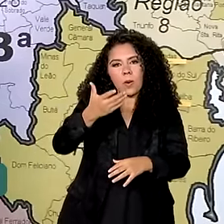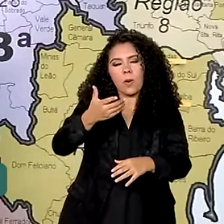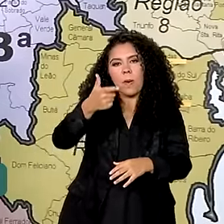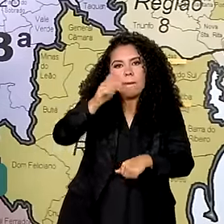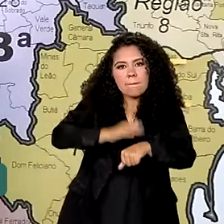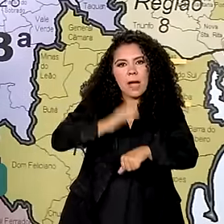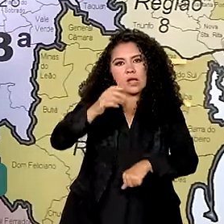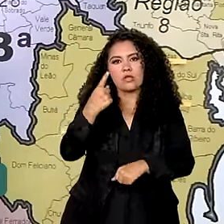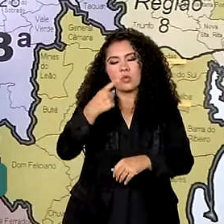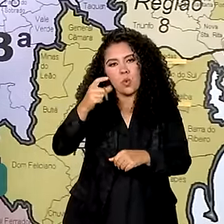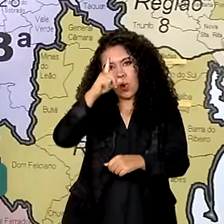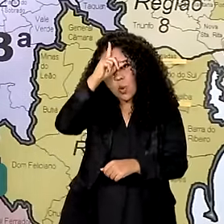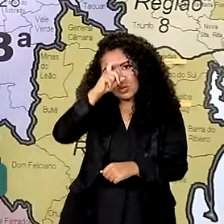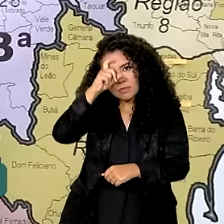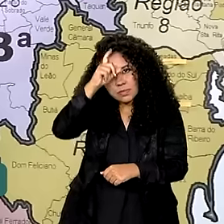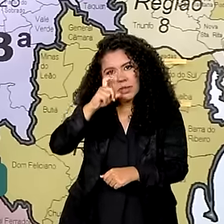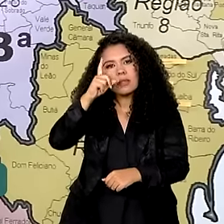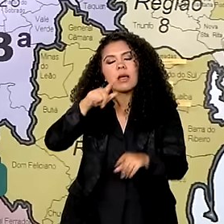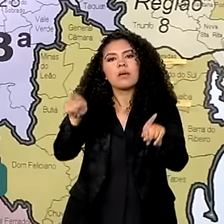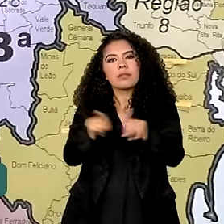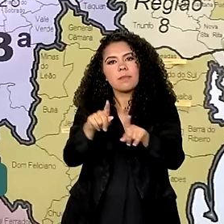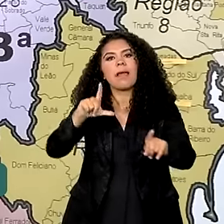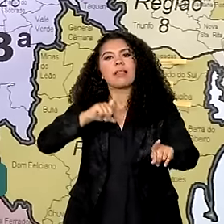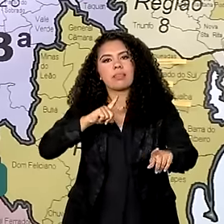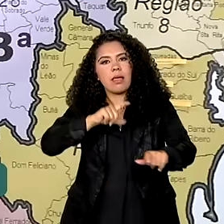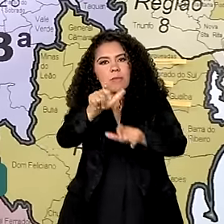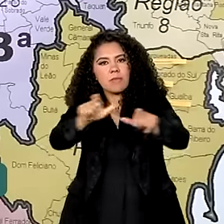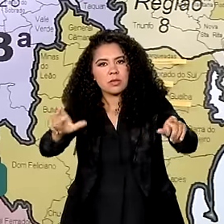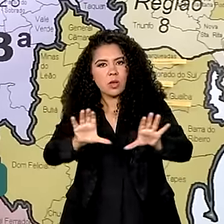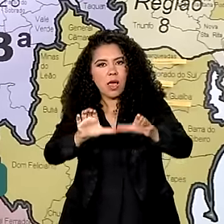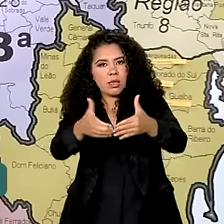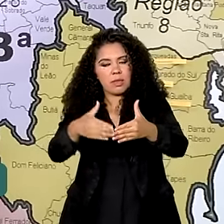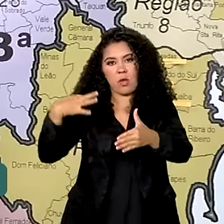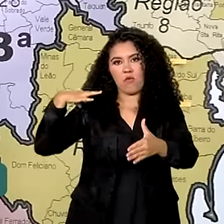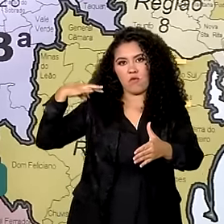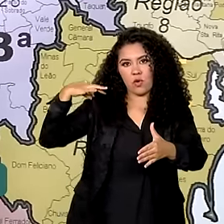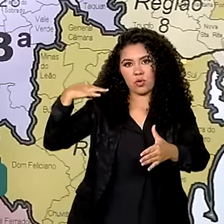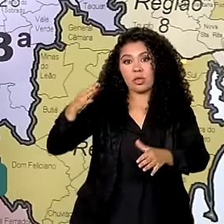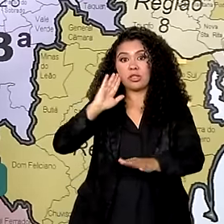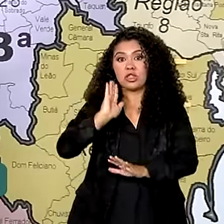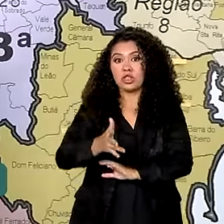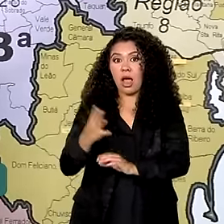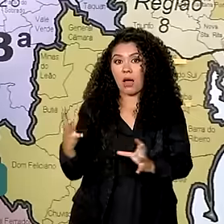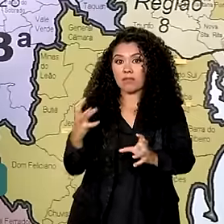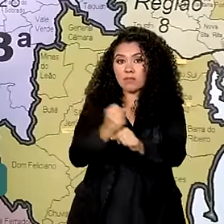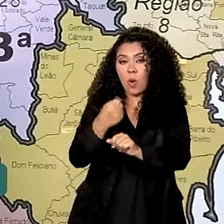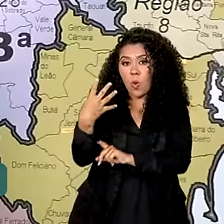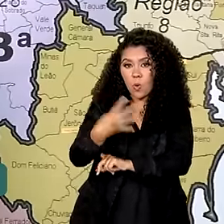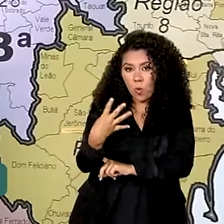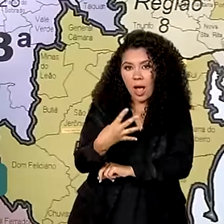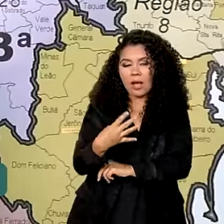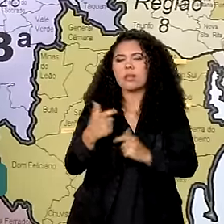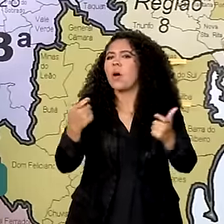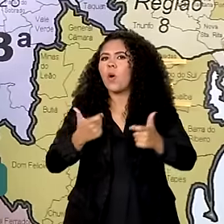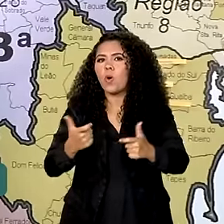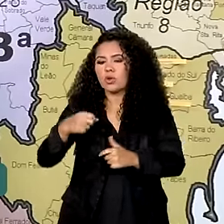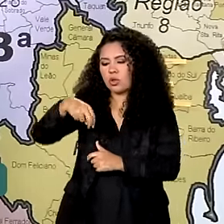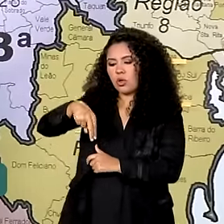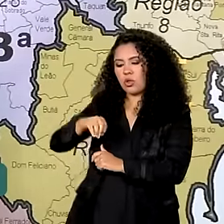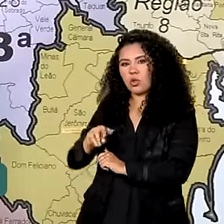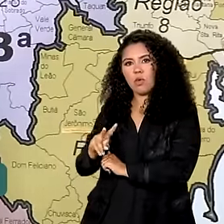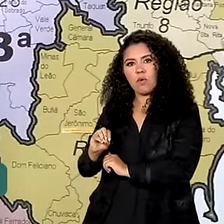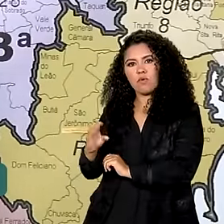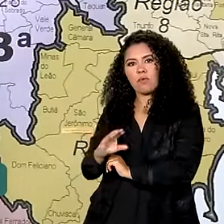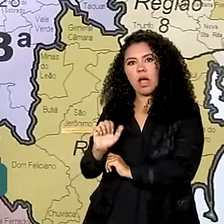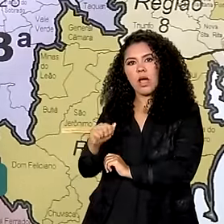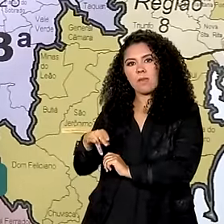aumento no número de voluntários do SUS. Esse é o quarto hospital de campanha que fica em Novo Hamburgo, a cidade de Novo Hamburgo, a